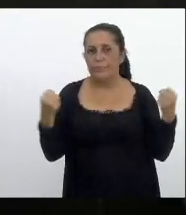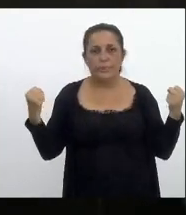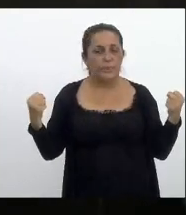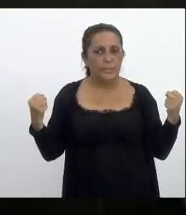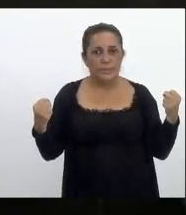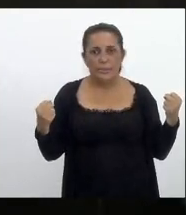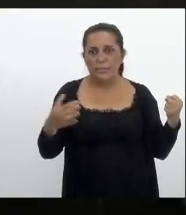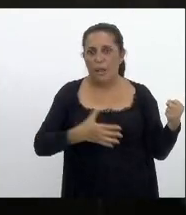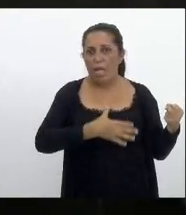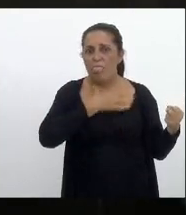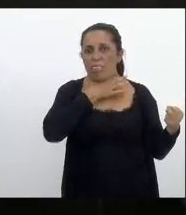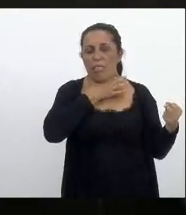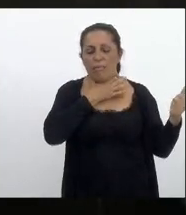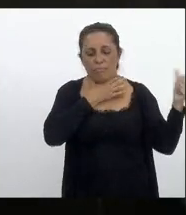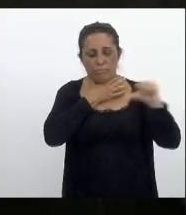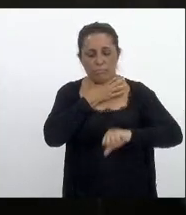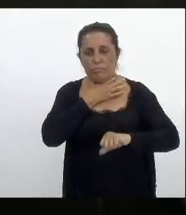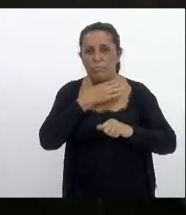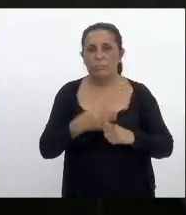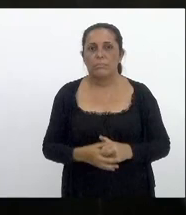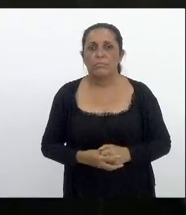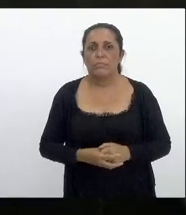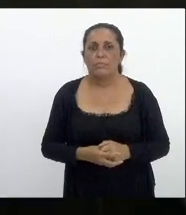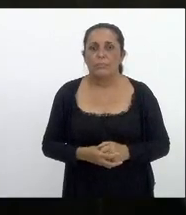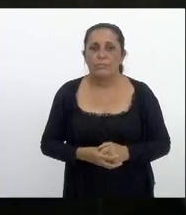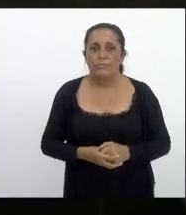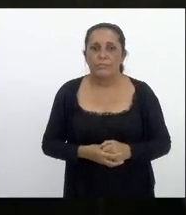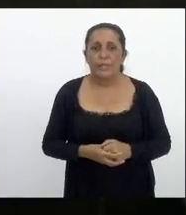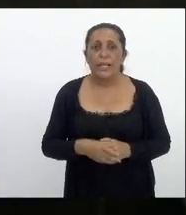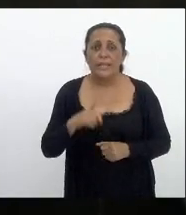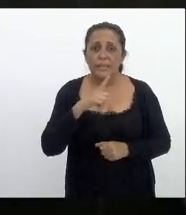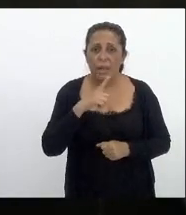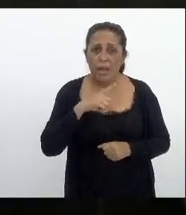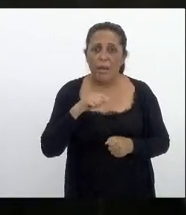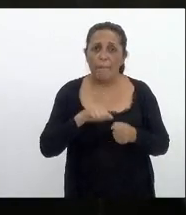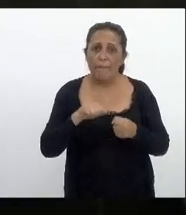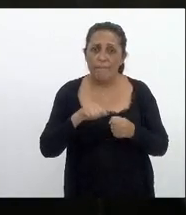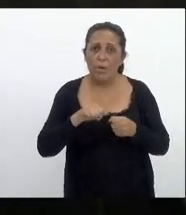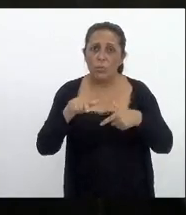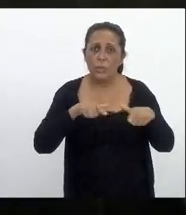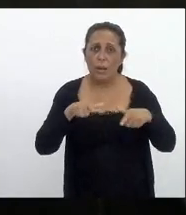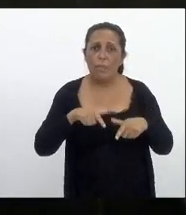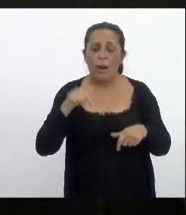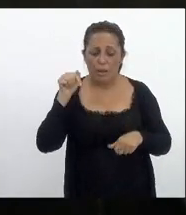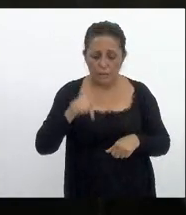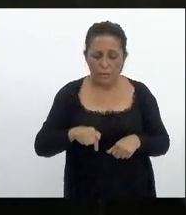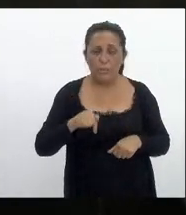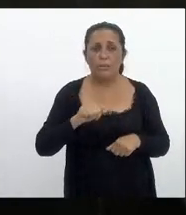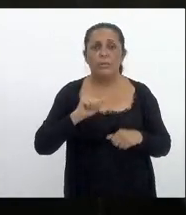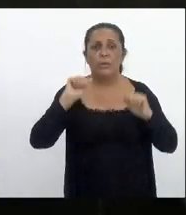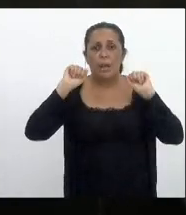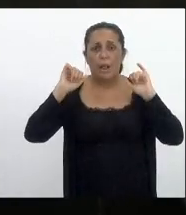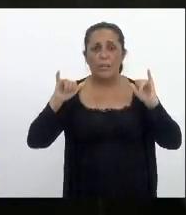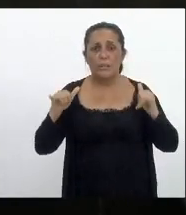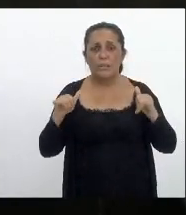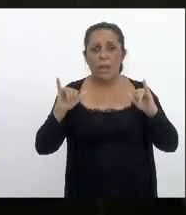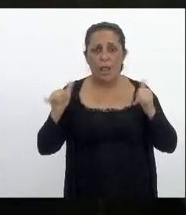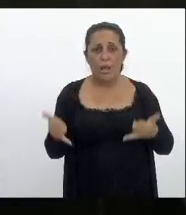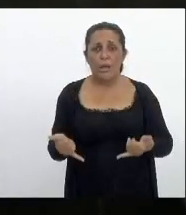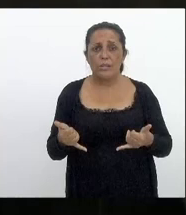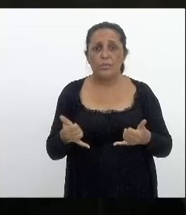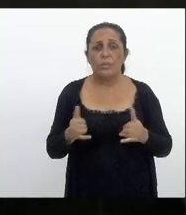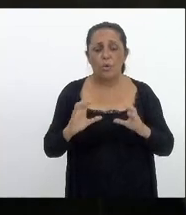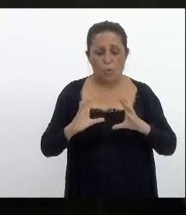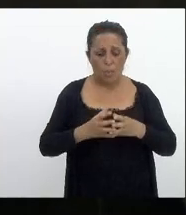a fenecer aliás temos feito um trabalho nesse sentido aqui na Assembleia deputada Célia Jordão com comissão especial